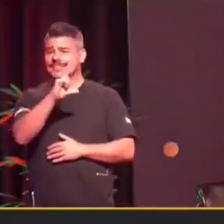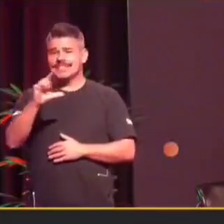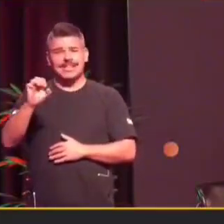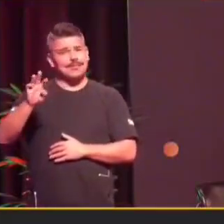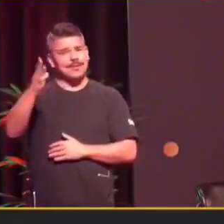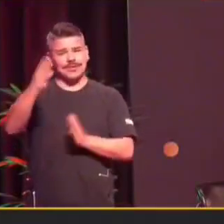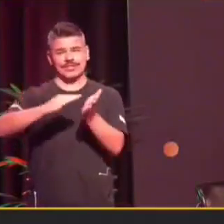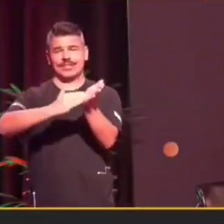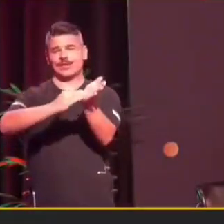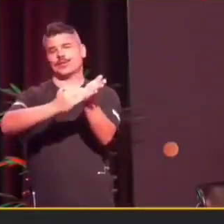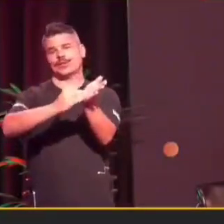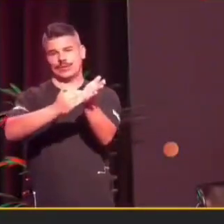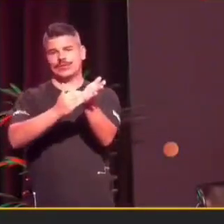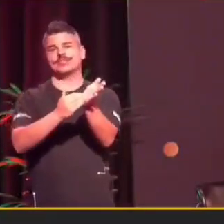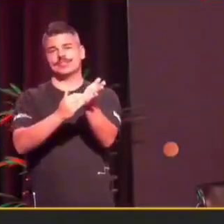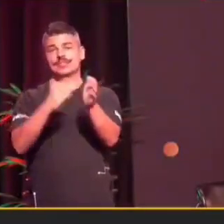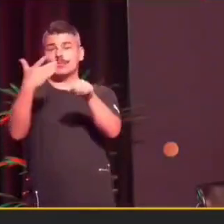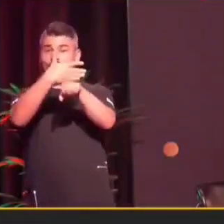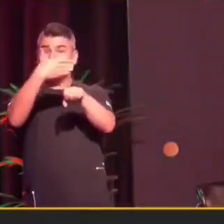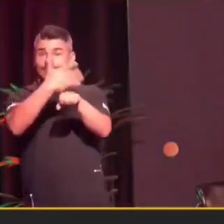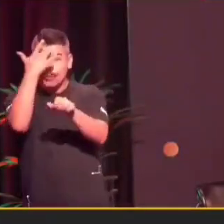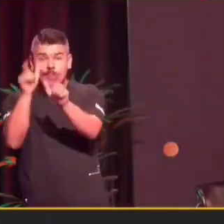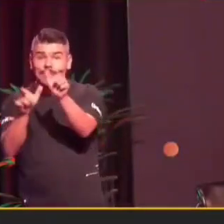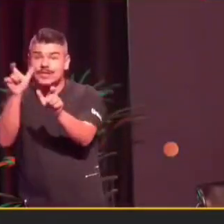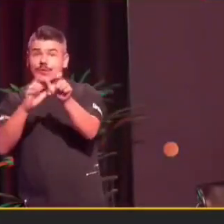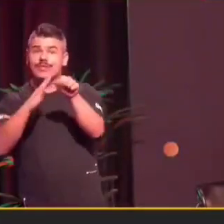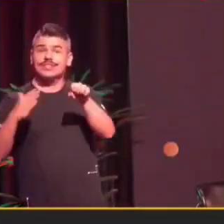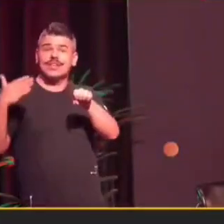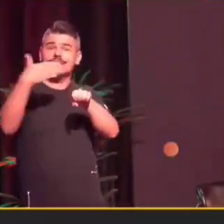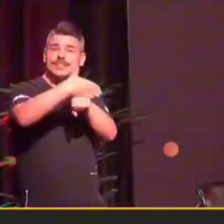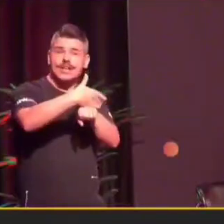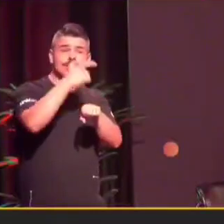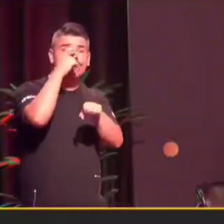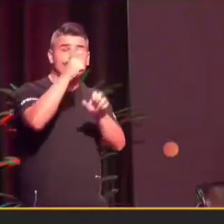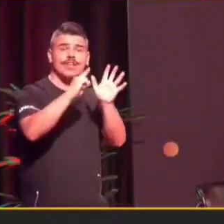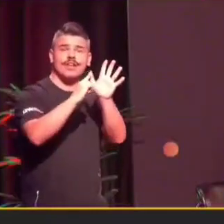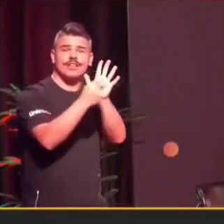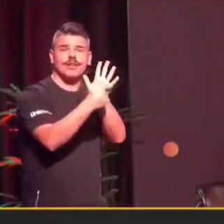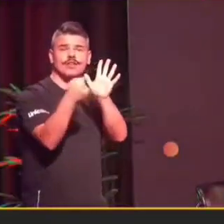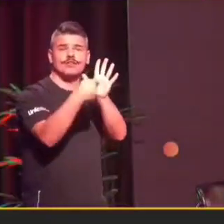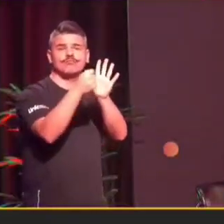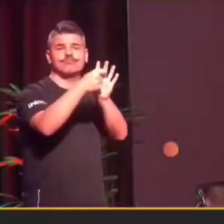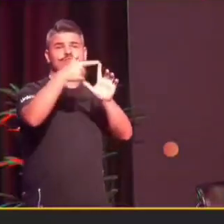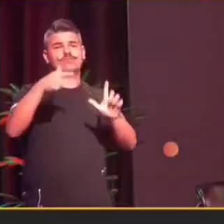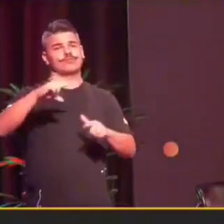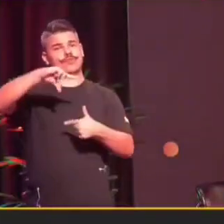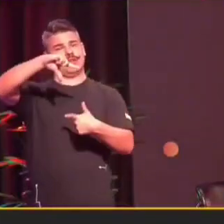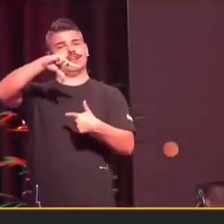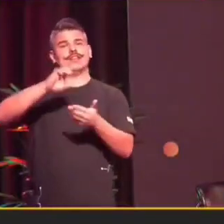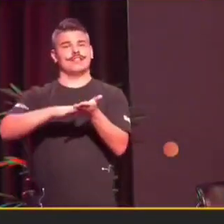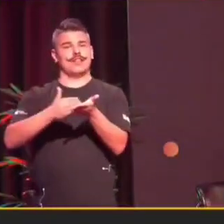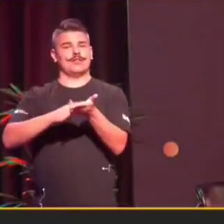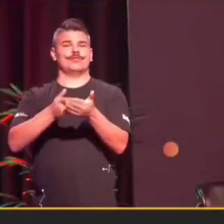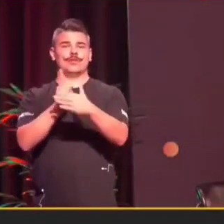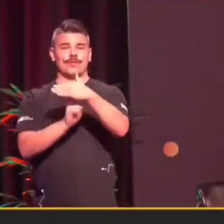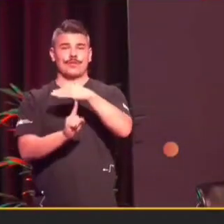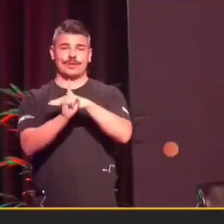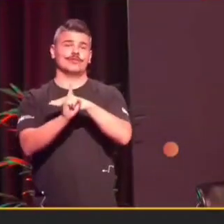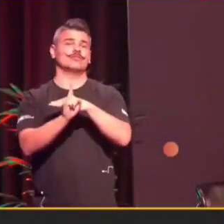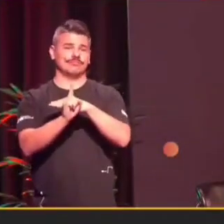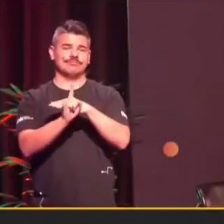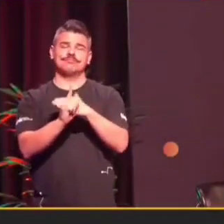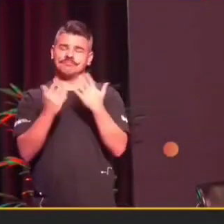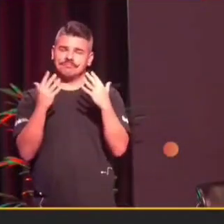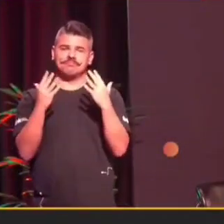números, por trás desse número são pessoas. São clientes que estão ali fazendo uso da ferramenta. Então, uma palavrinha aí para vocês